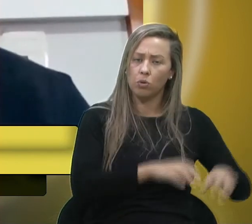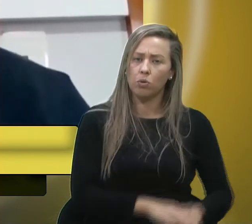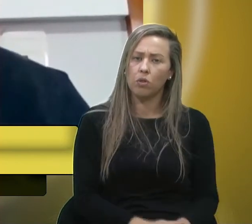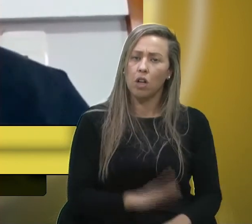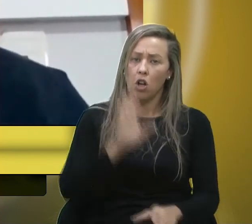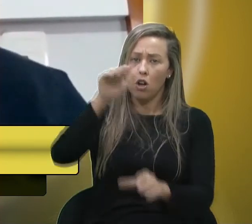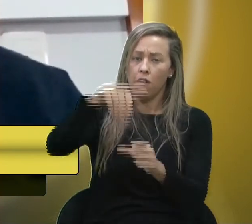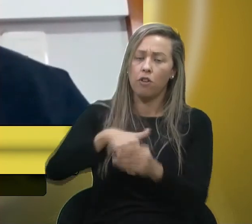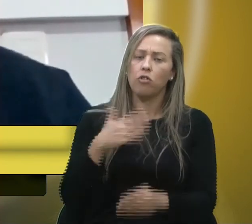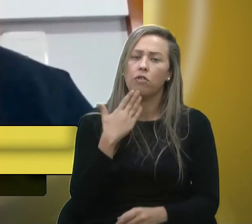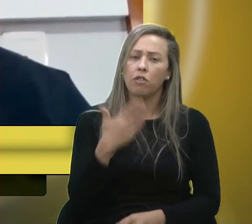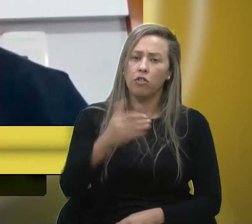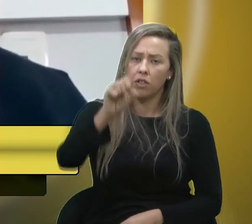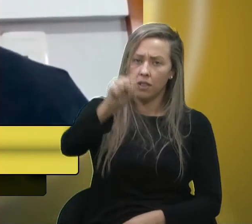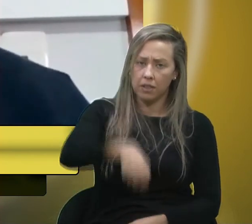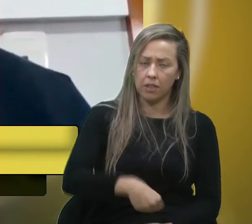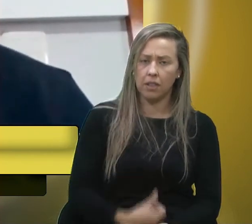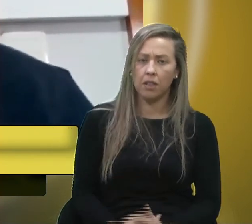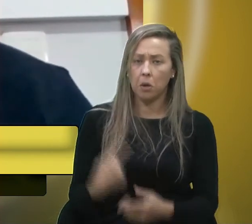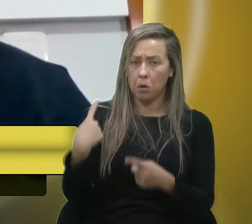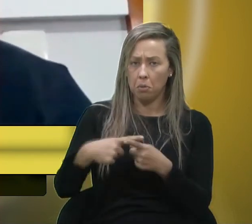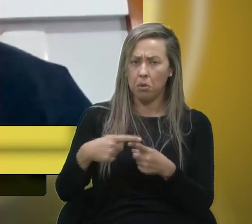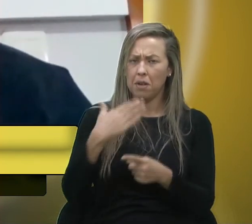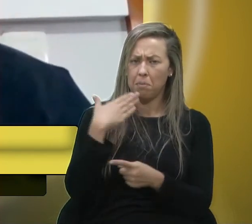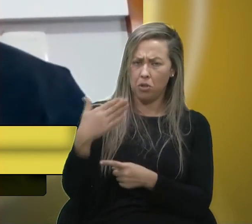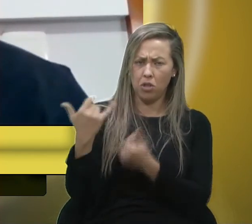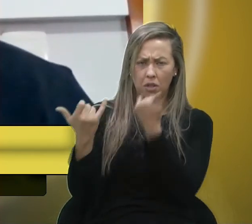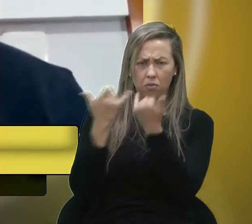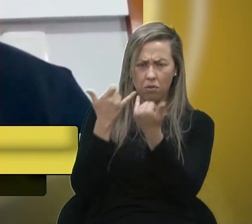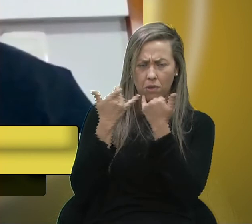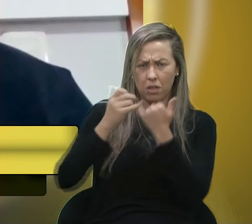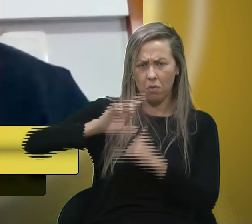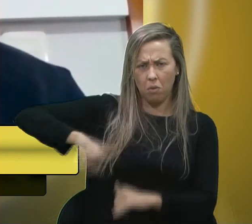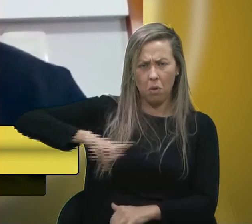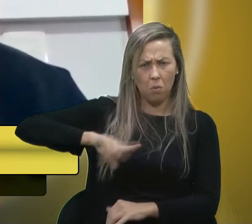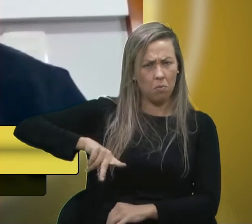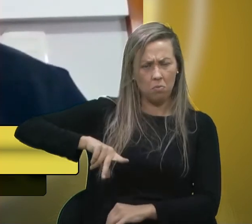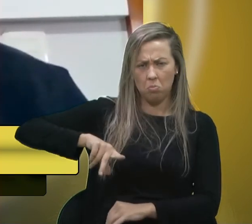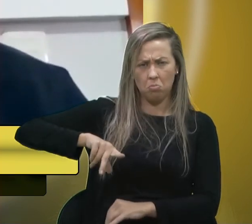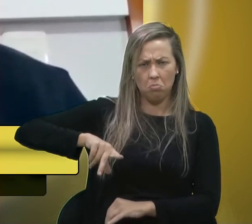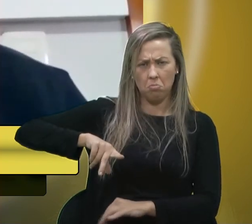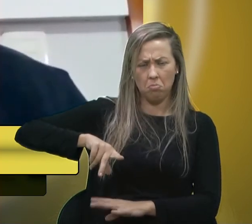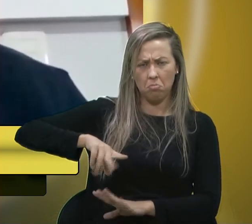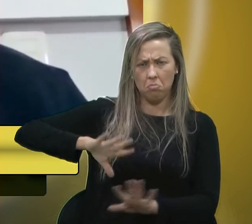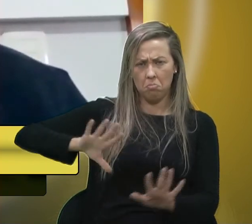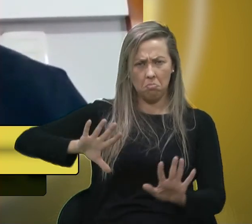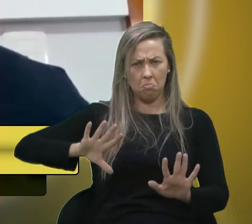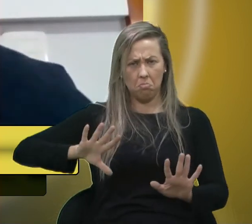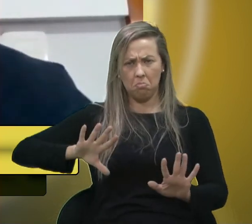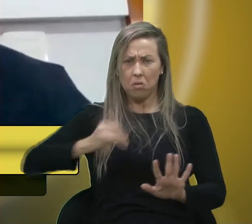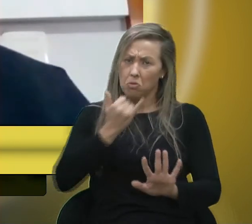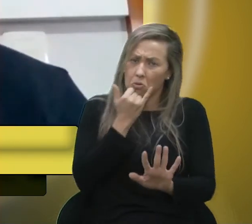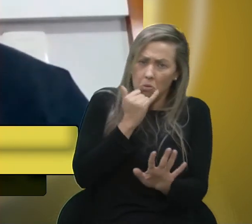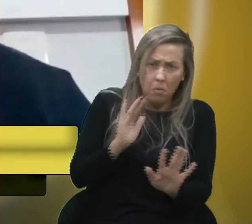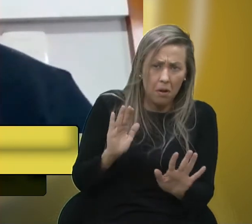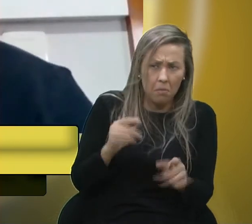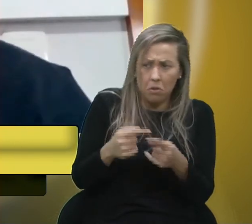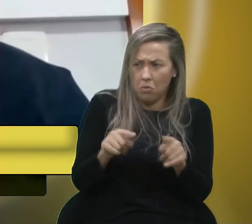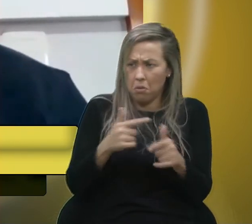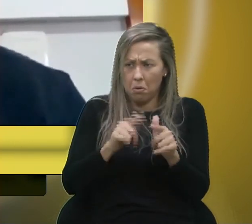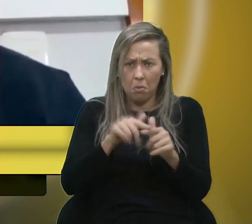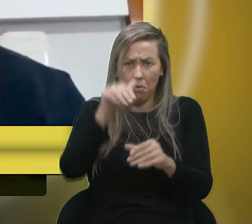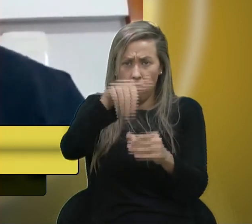voto favorável, porque pedindo informação para mim, eu vejo que, não vejo desculpa nenhuma de votar